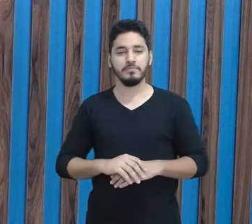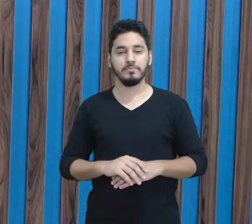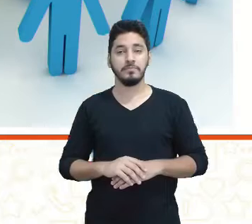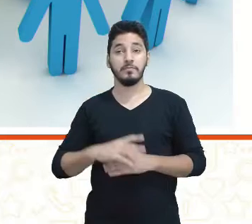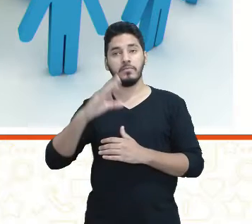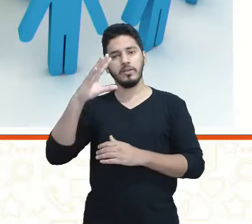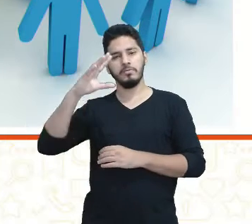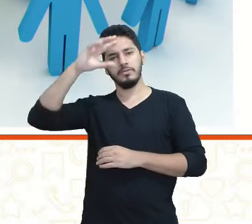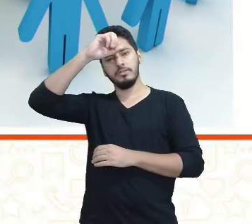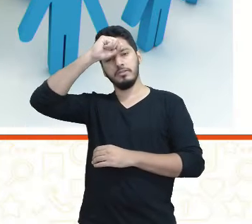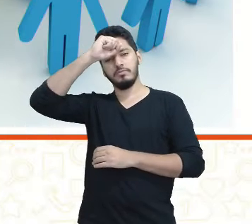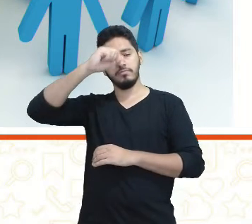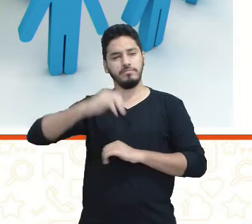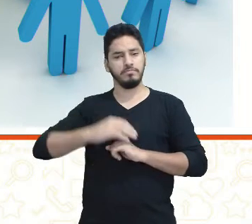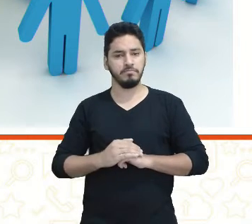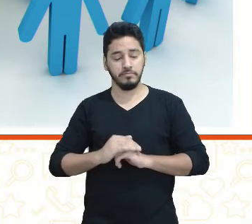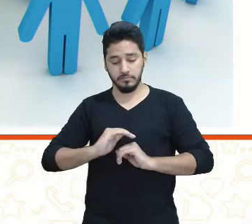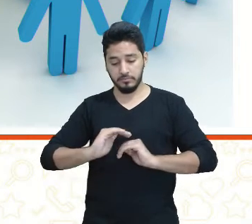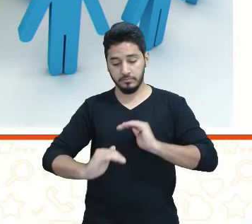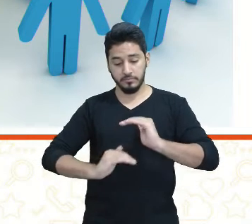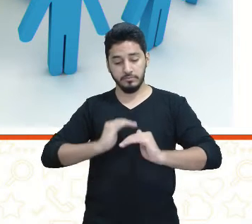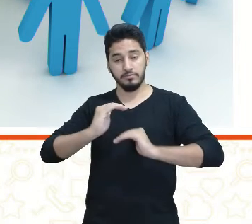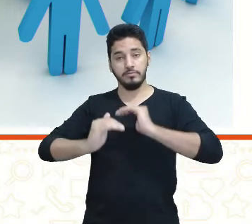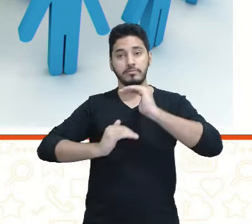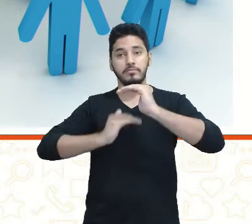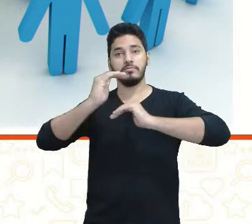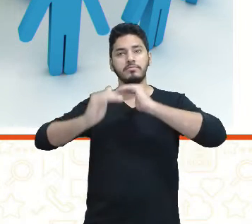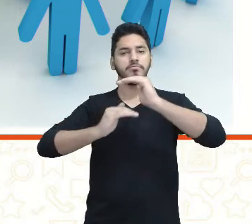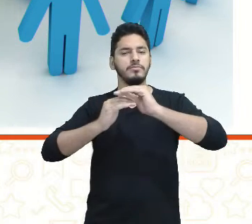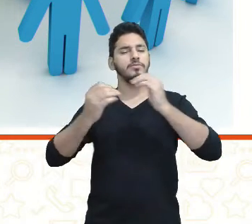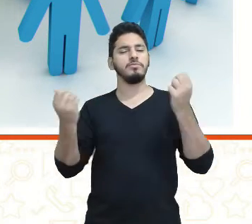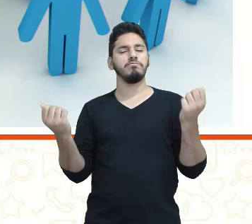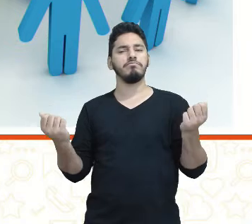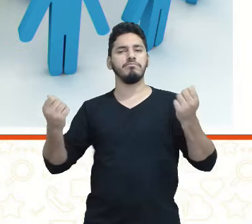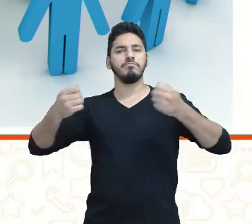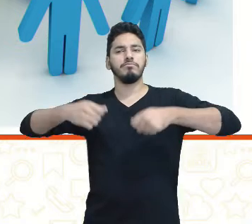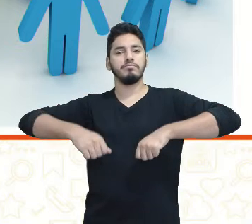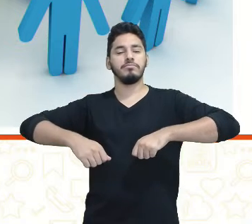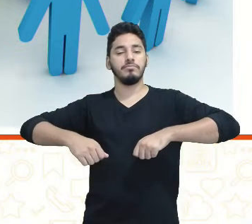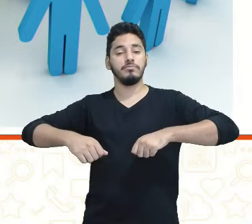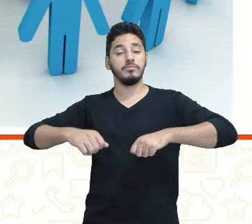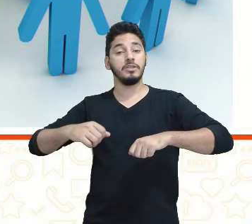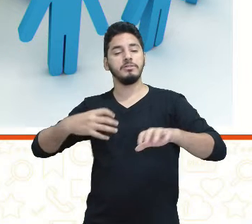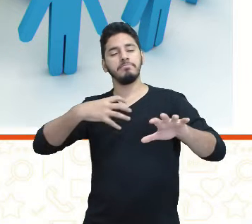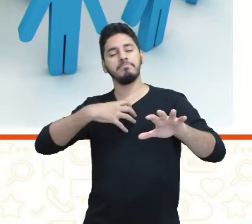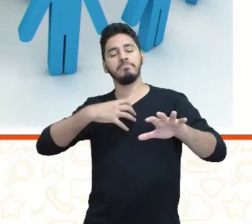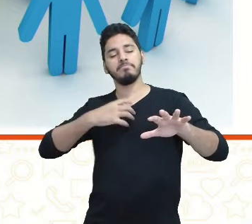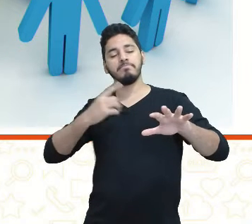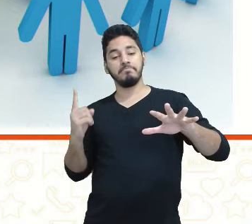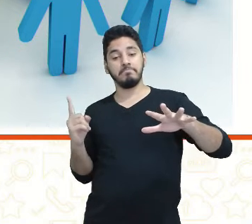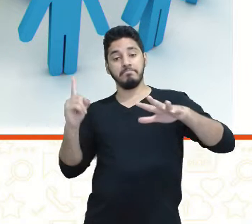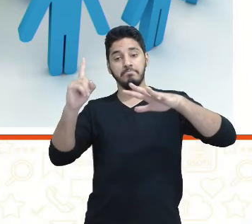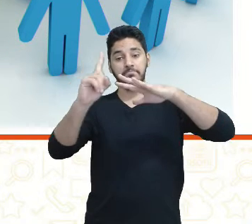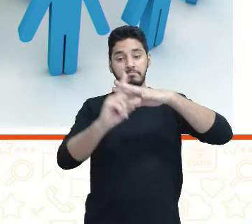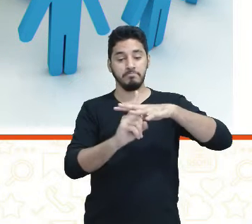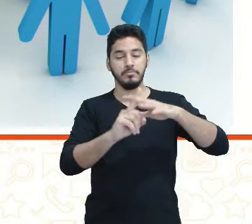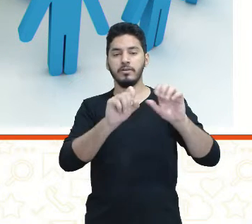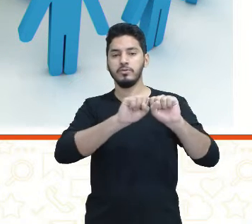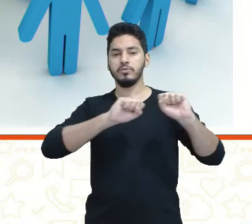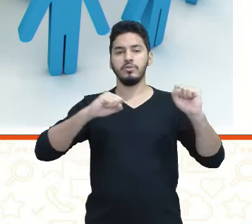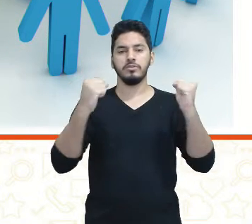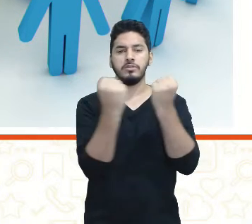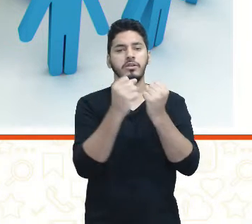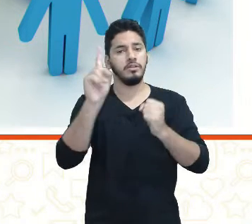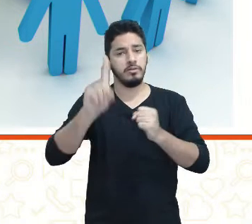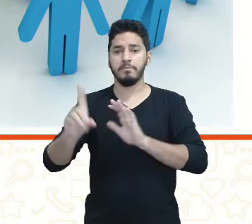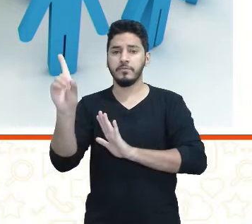Aprender, desenvolver suas capacidades e ser incluído, de fato, na sociedade é